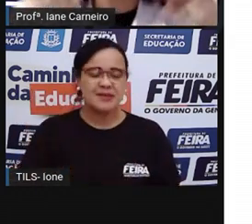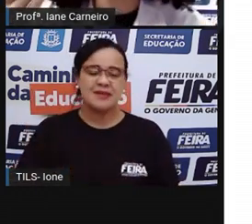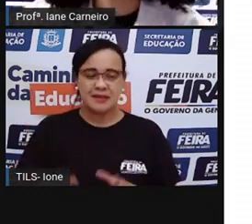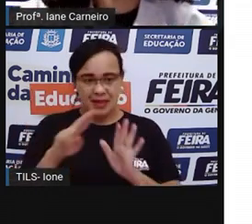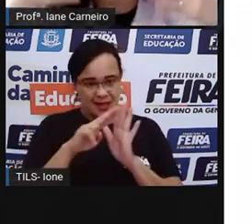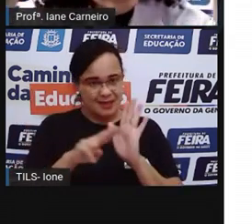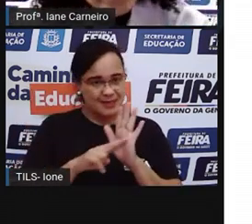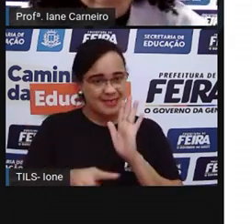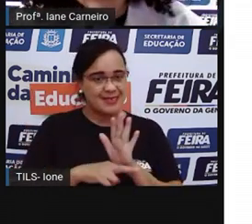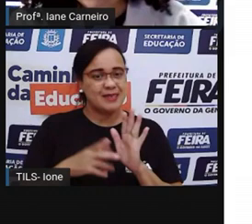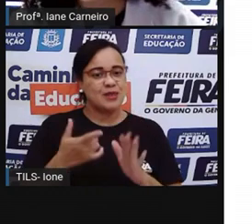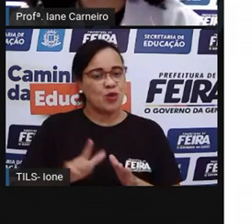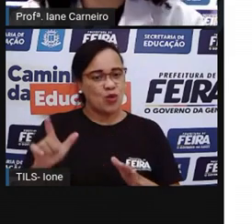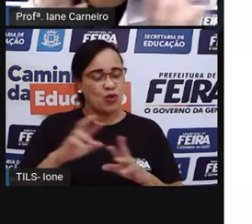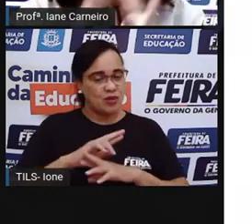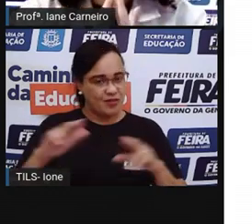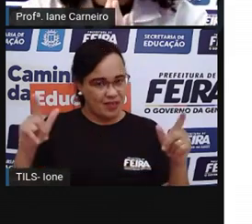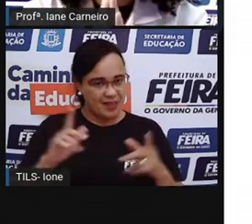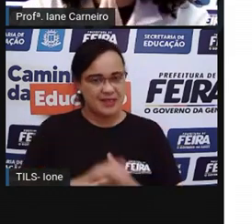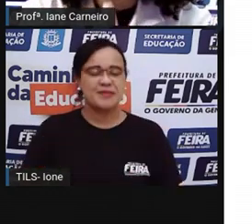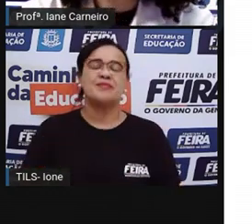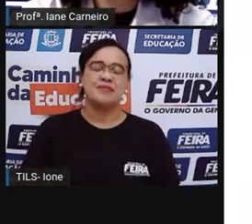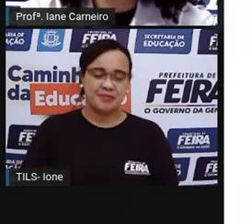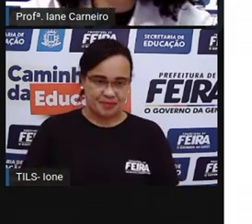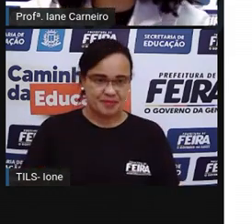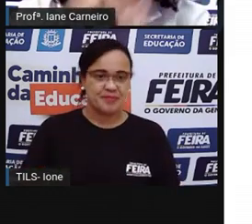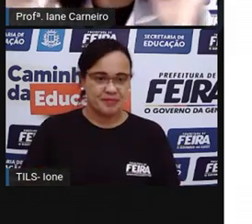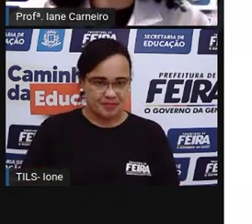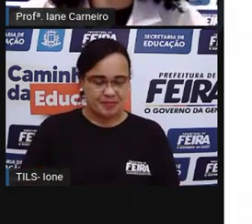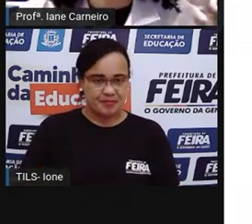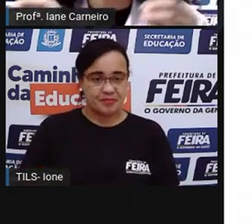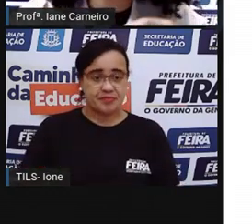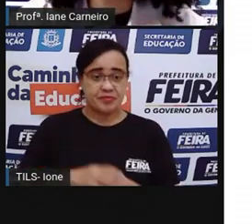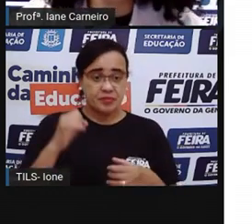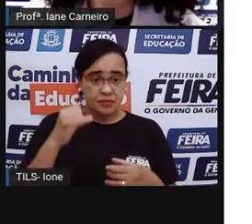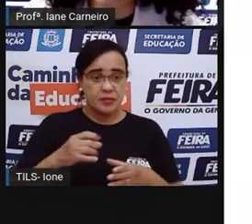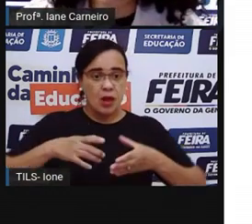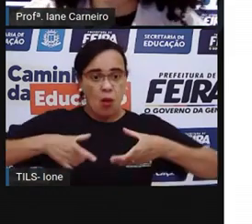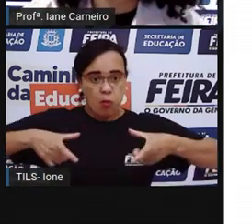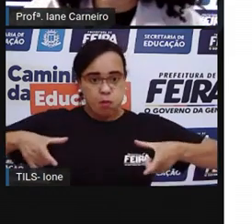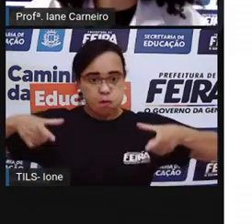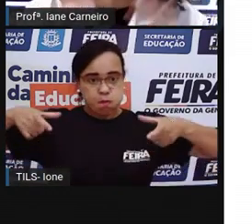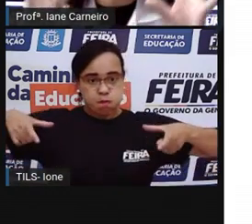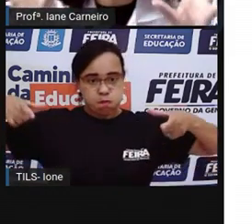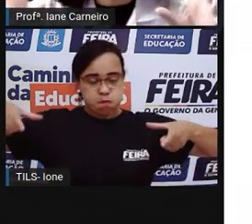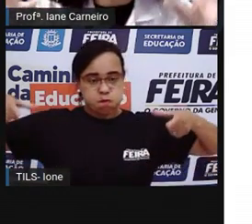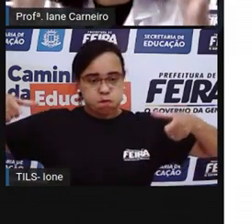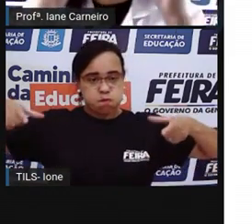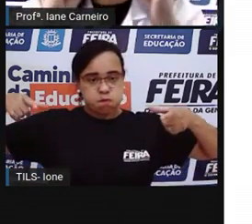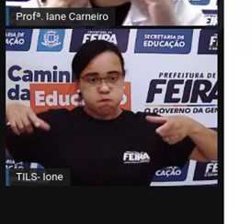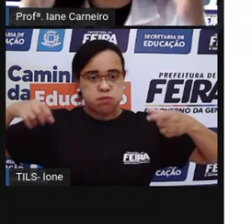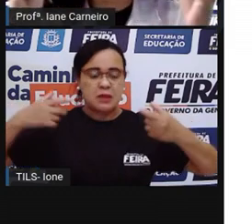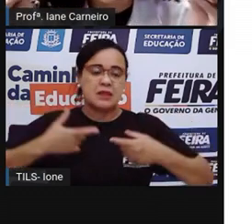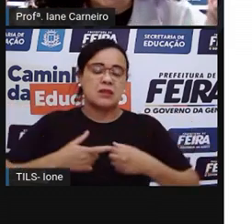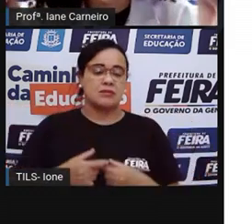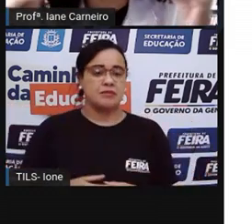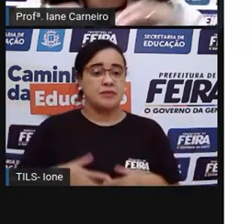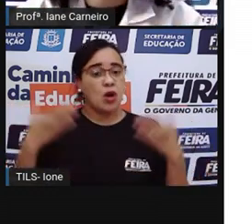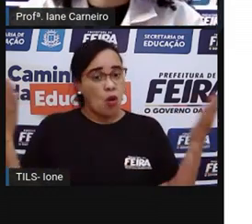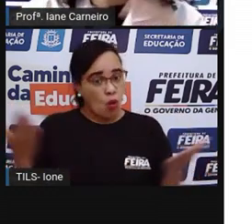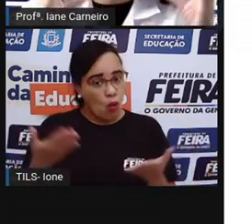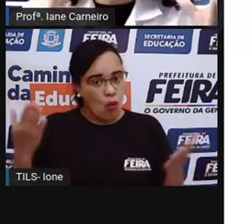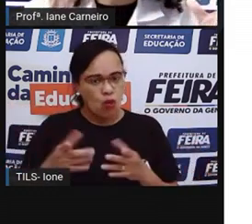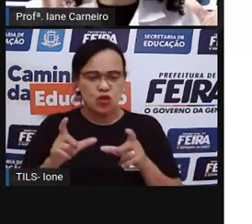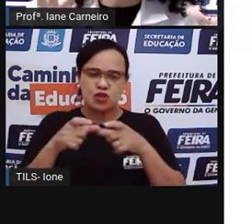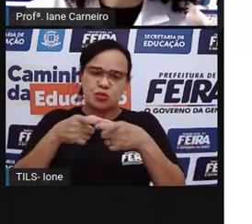água, detergente e outros ingredientes. Para essa bola de sabão gigante, a Pro não trouxe hoje, tá certo? A gente vai fazer a bolinha de